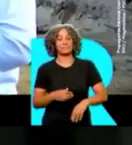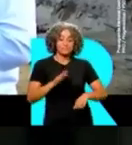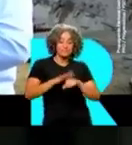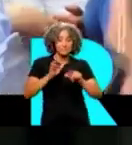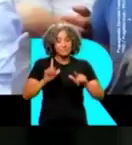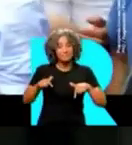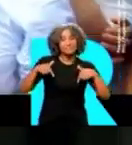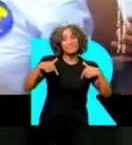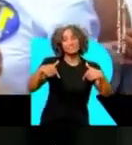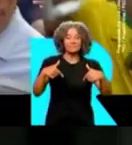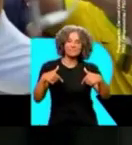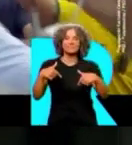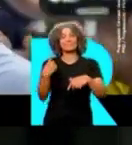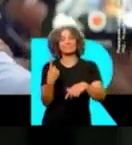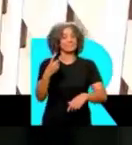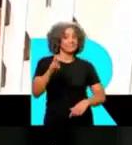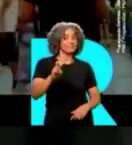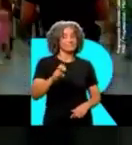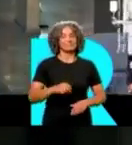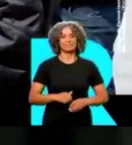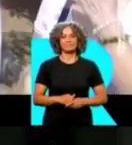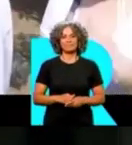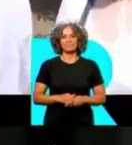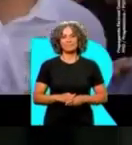15 fez. O 15 faz.